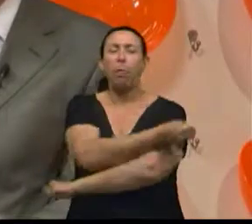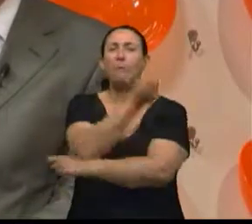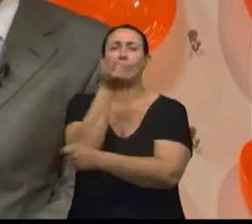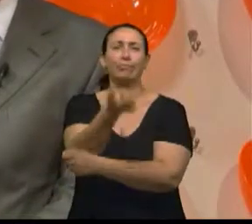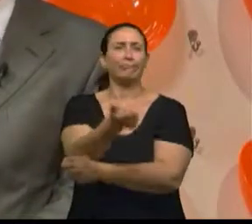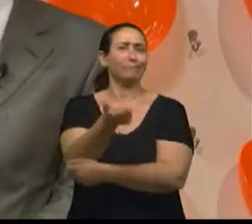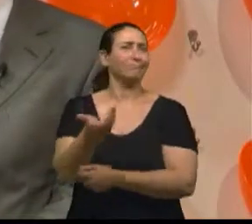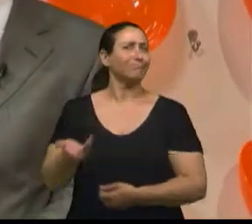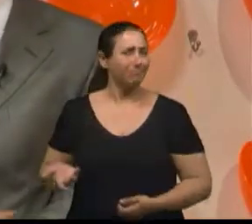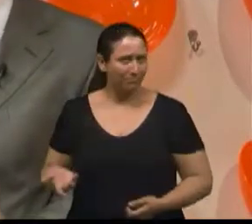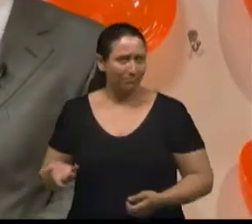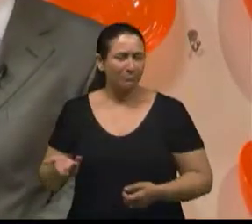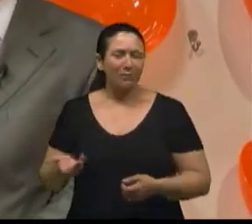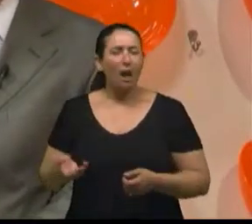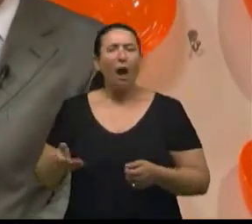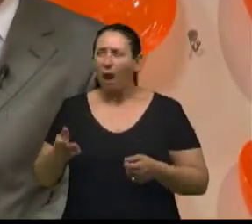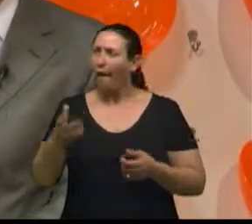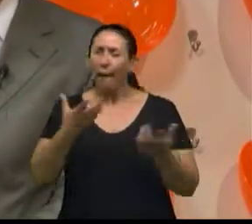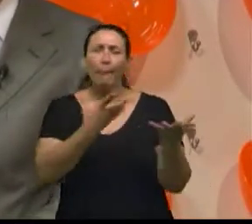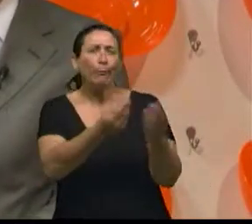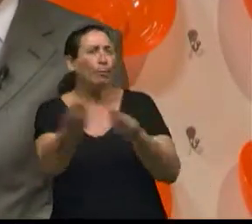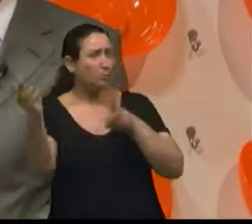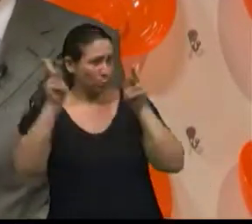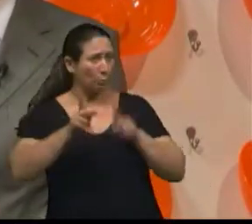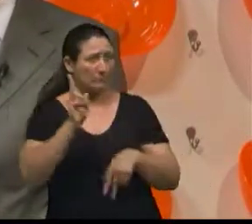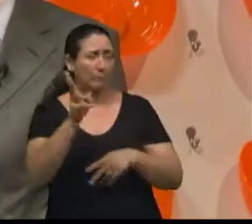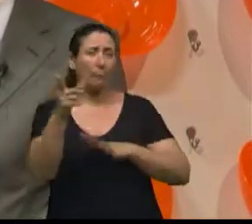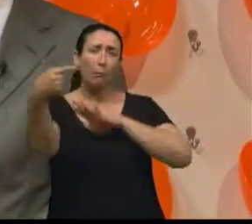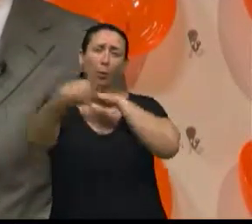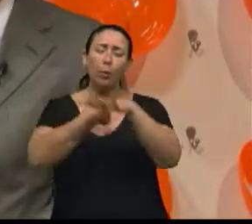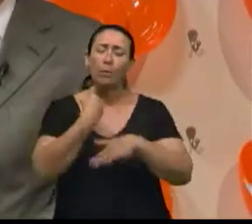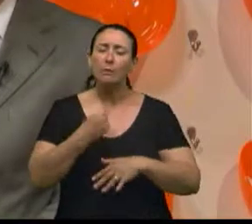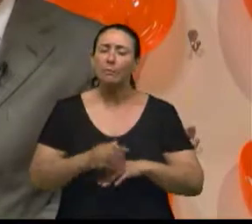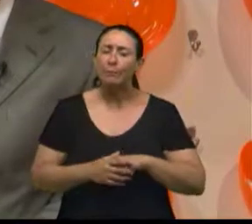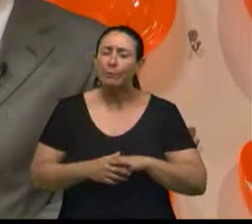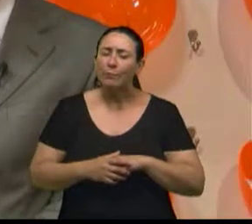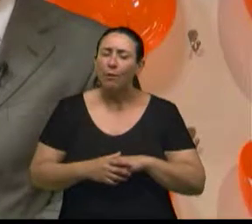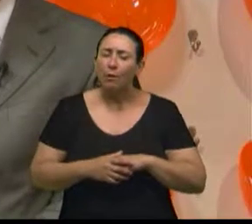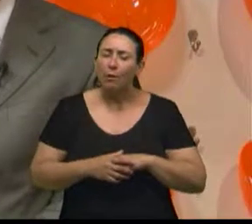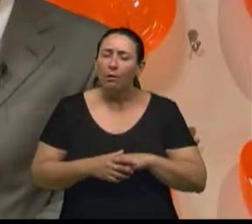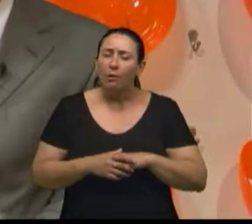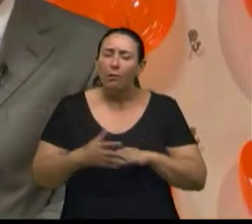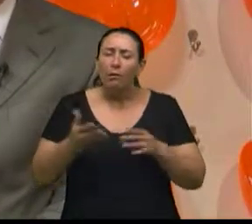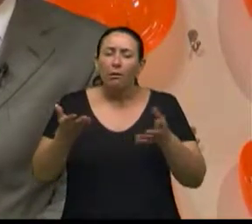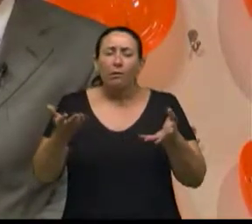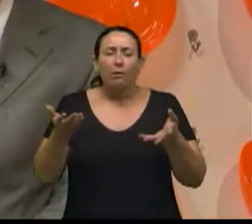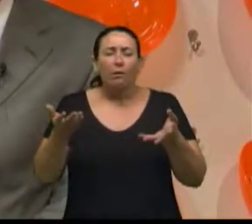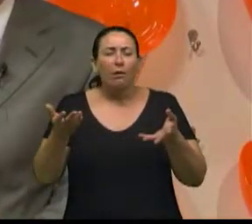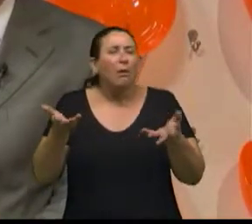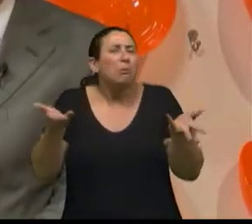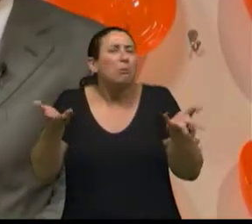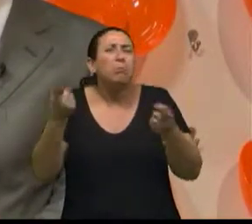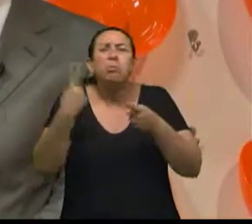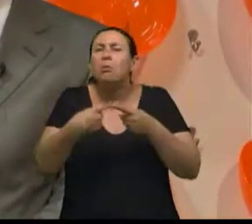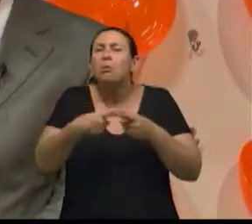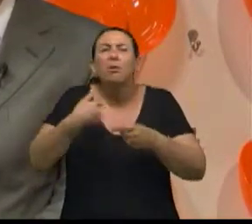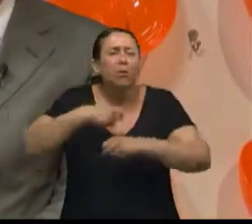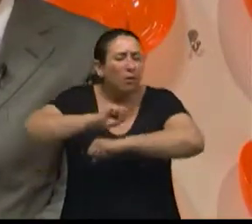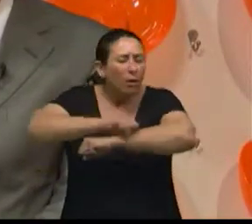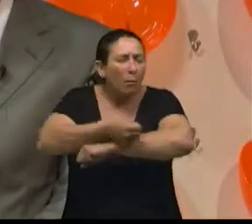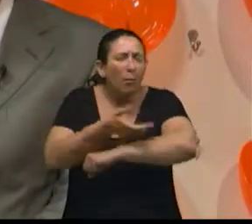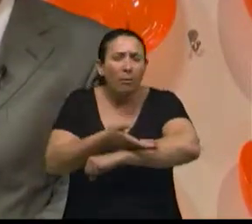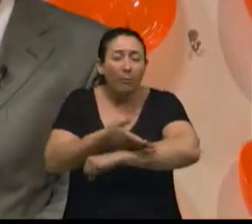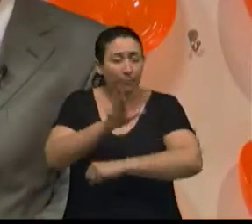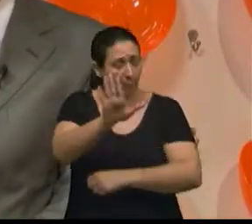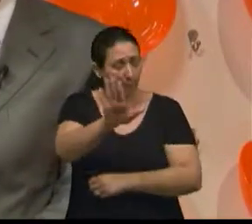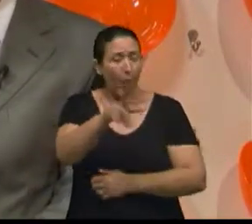sempre vêm com aquela pergunta. Mas, doutor, por que eu fraturei? Então, o que a gente vê? Tu tem que ver o contexto, a maneira que